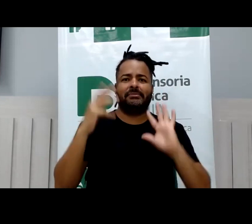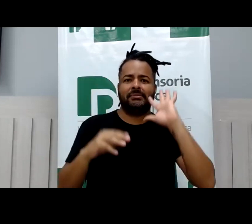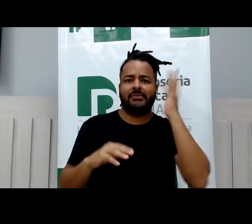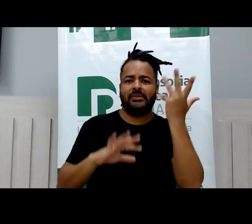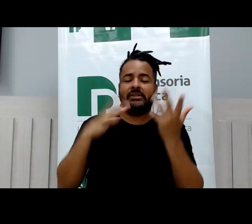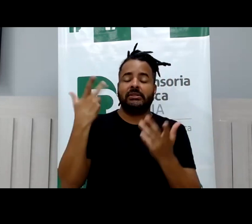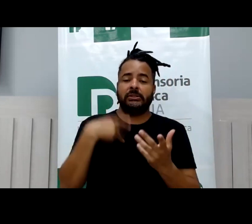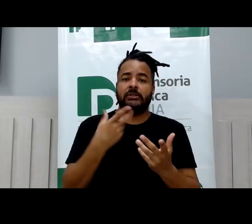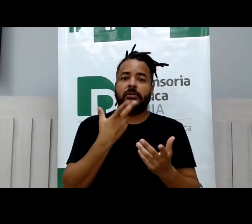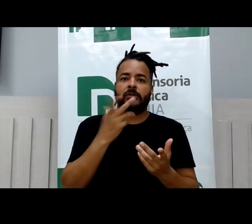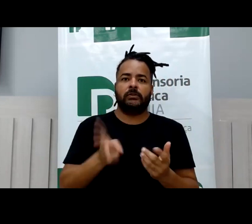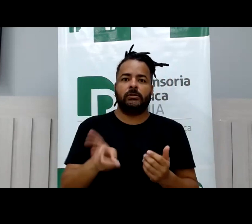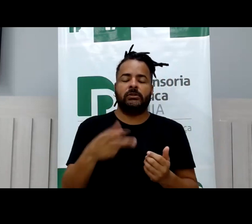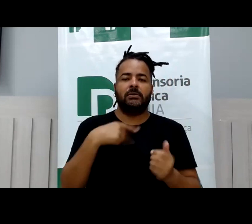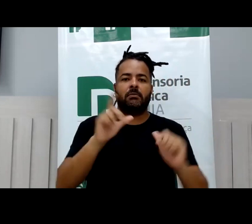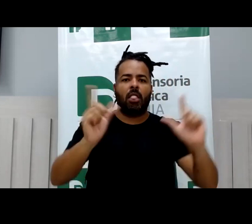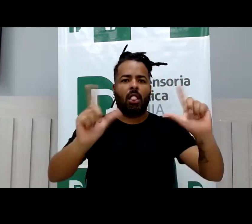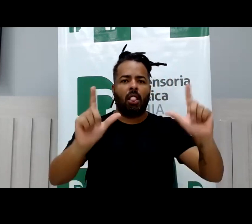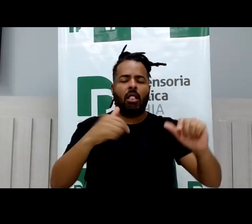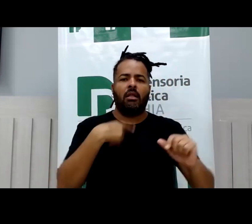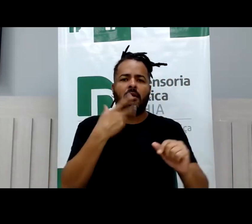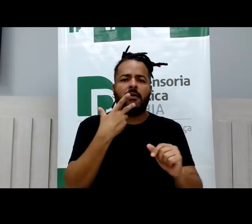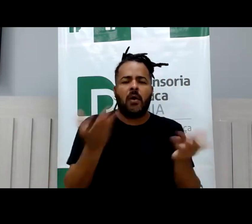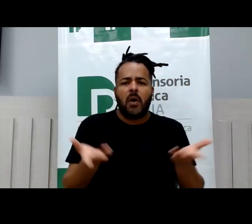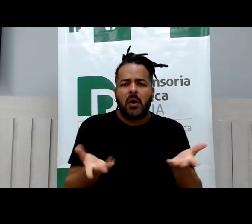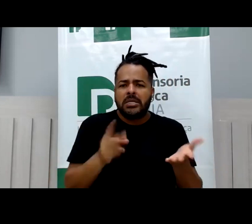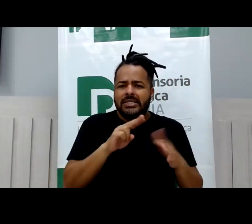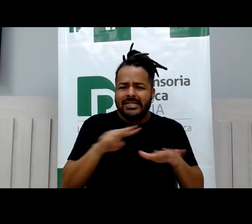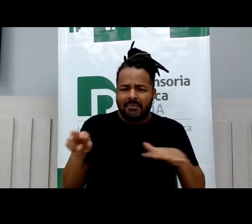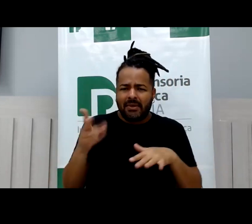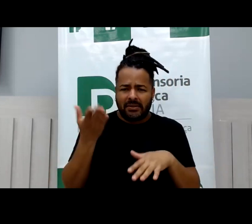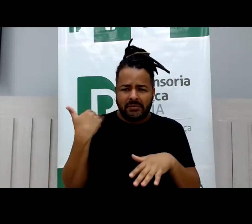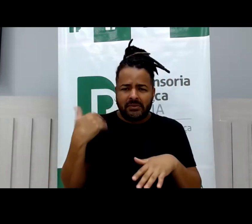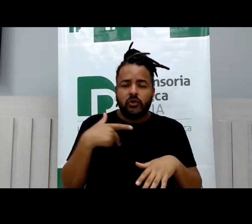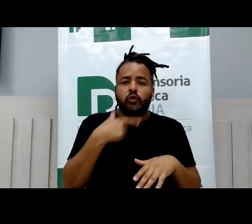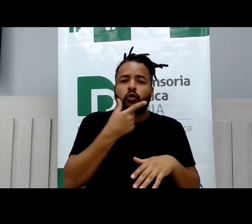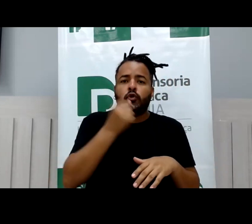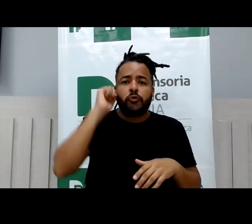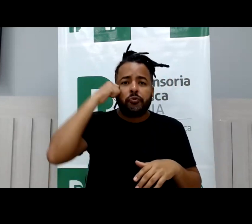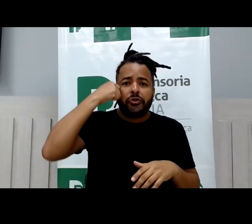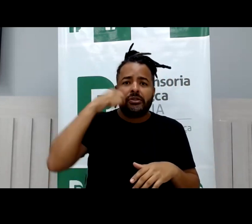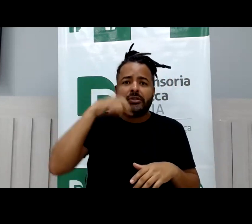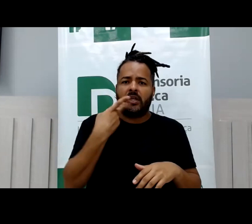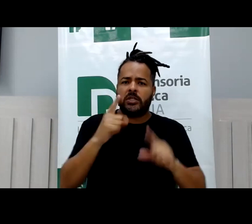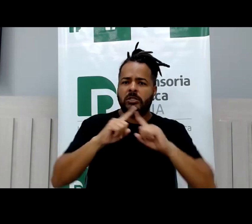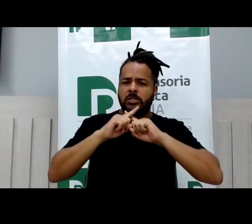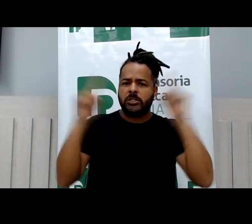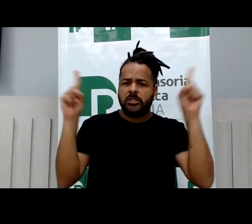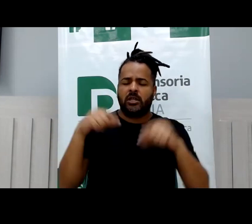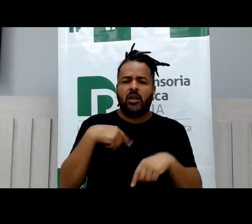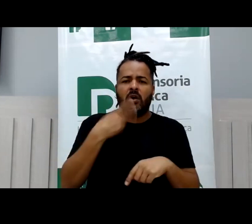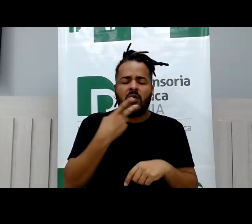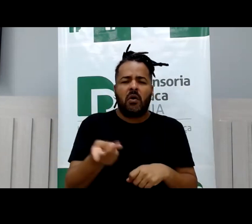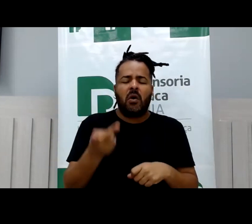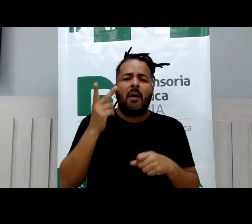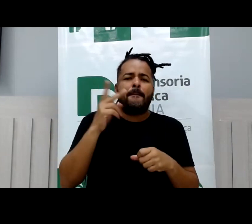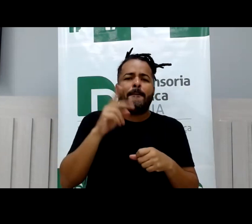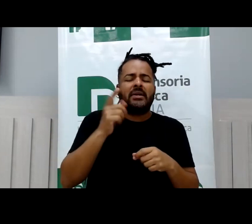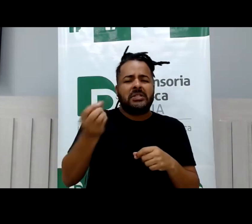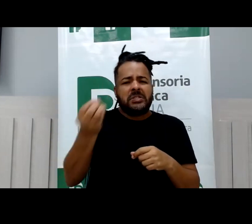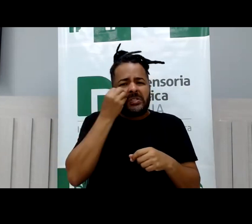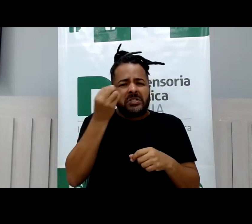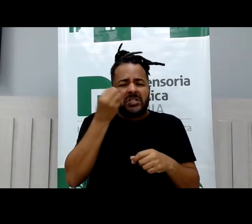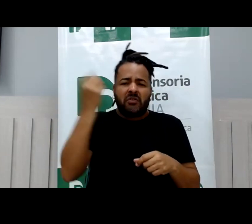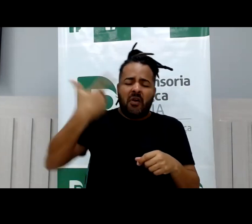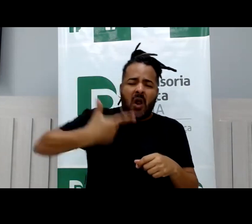diariamente com notícias, como acordamos essa semana, de que um homem negro faz uma denúncia de homicídio, de tentativa de homicídio,